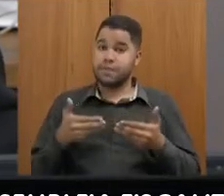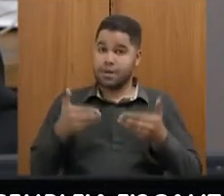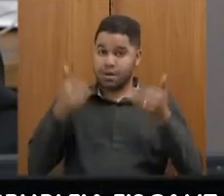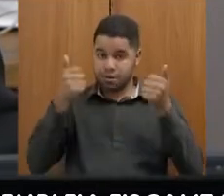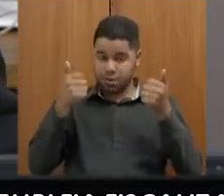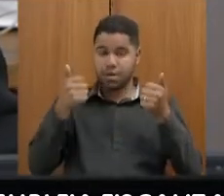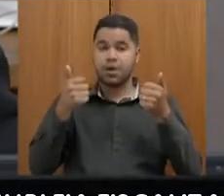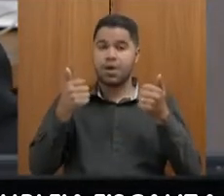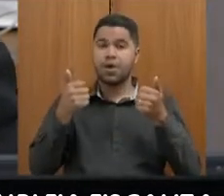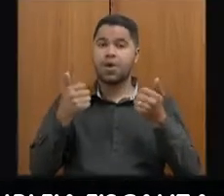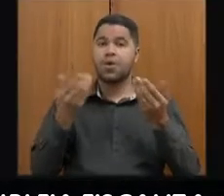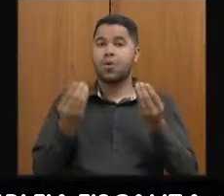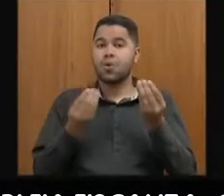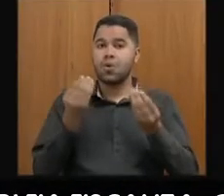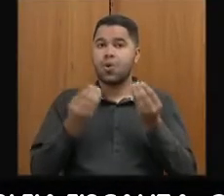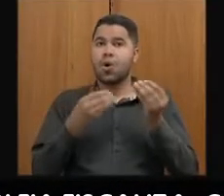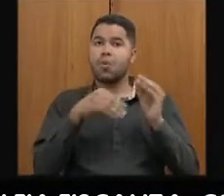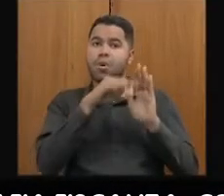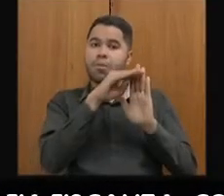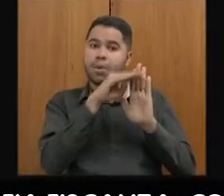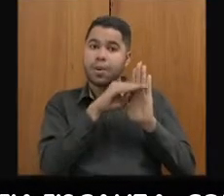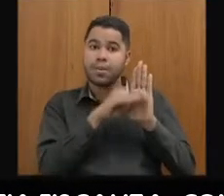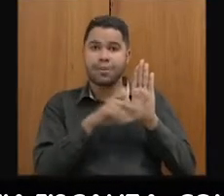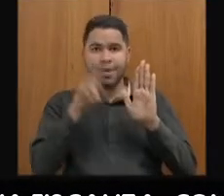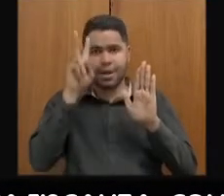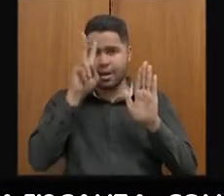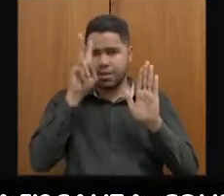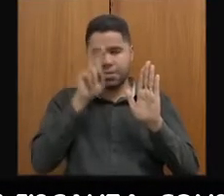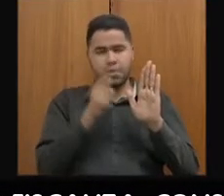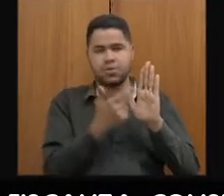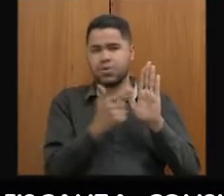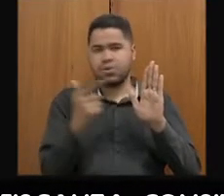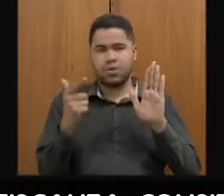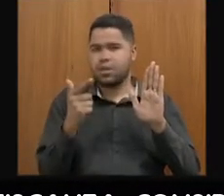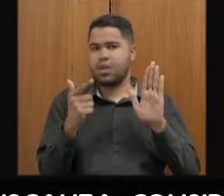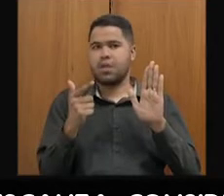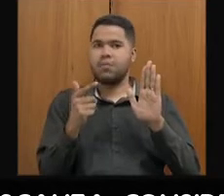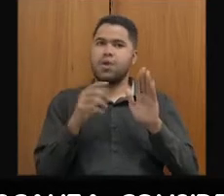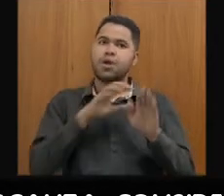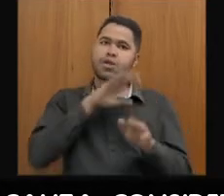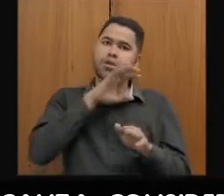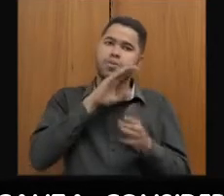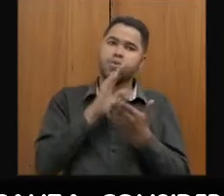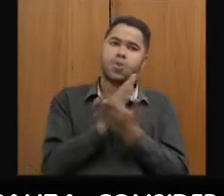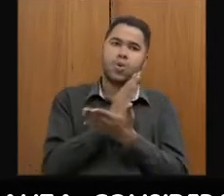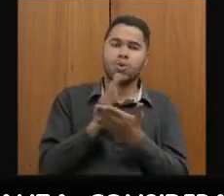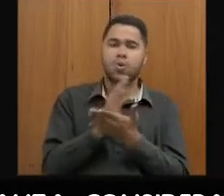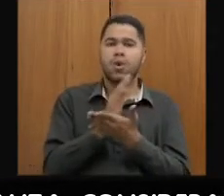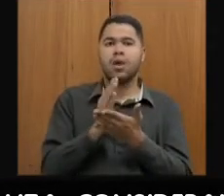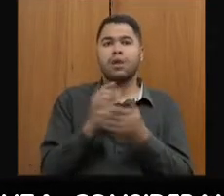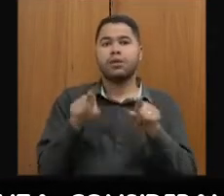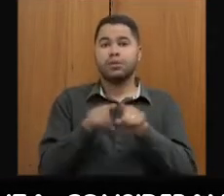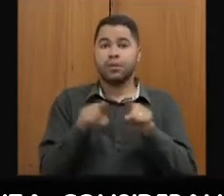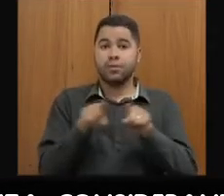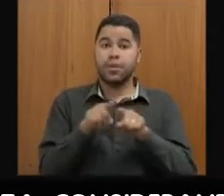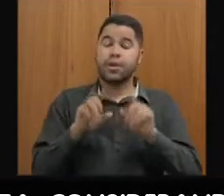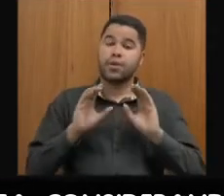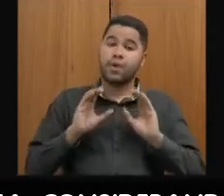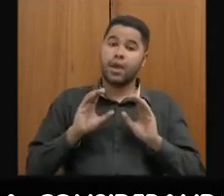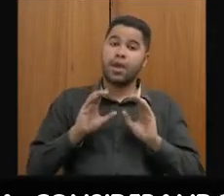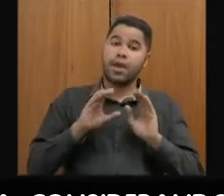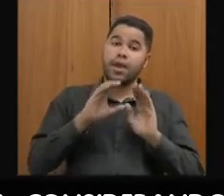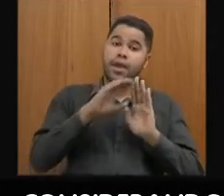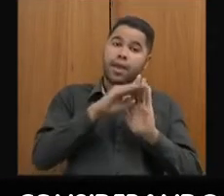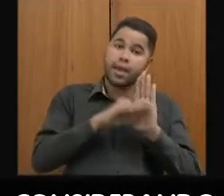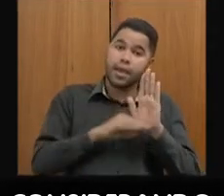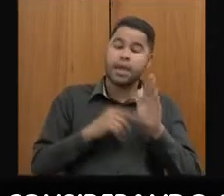o comportamento dela, lembrando que não houve aumento de tributo, isso foi um comportamento, tanto é comportamento econômico, como a